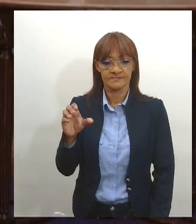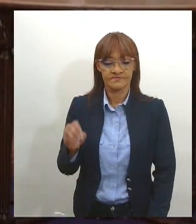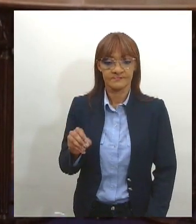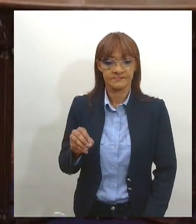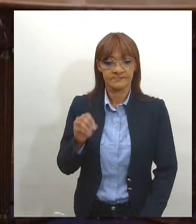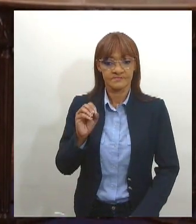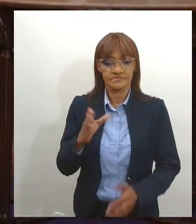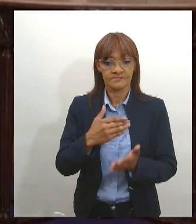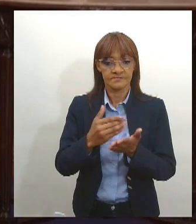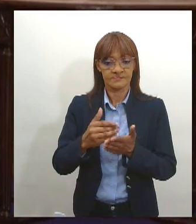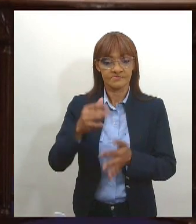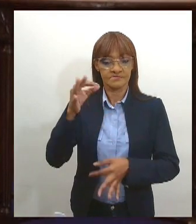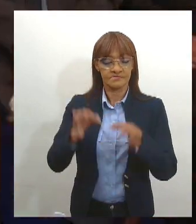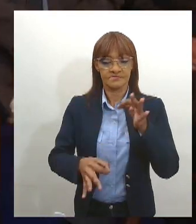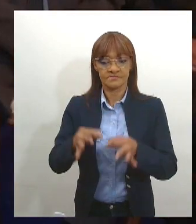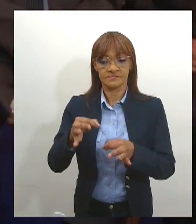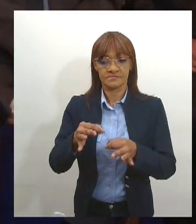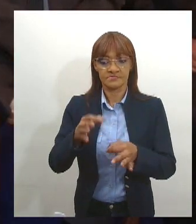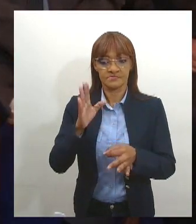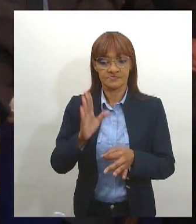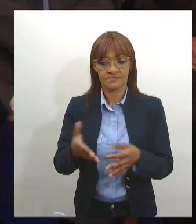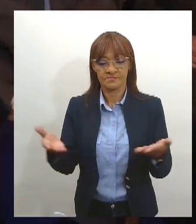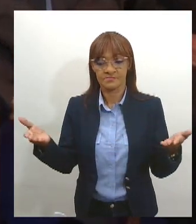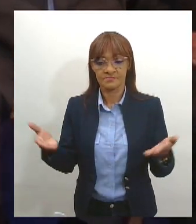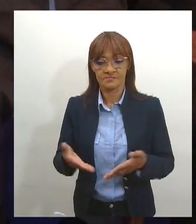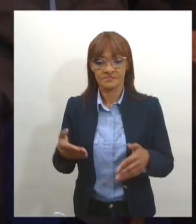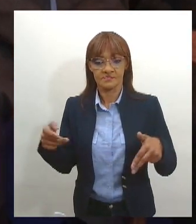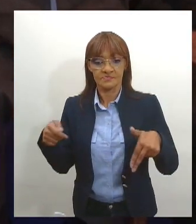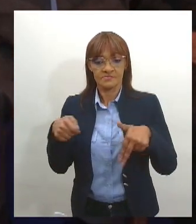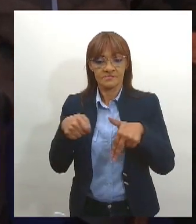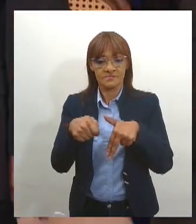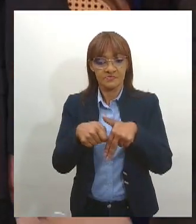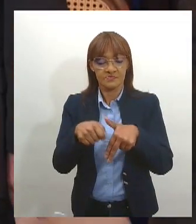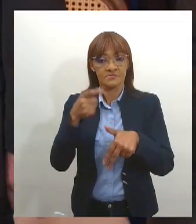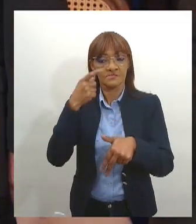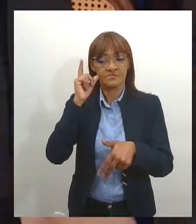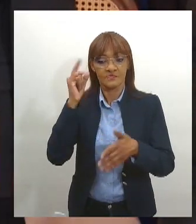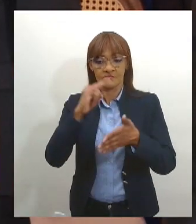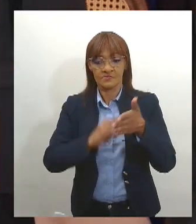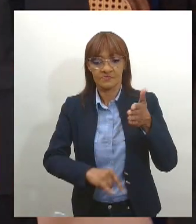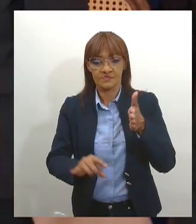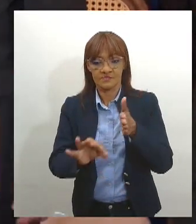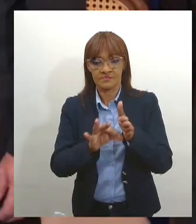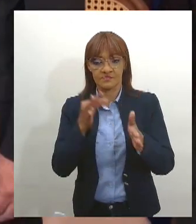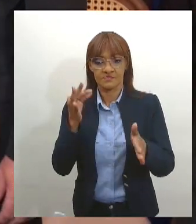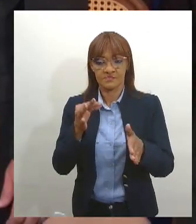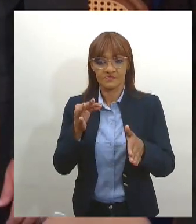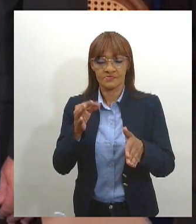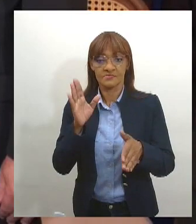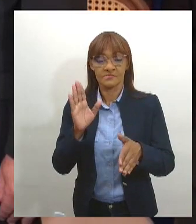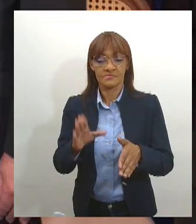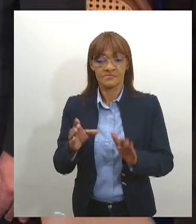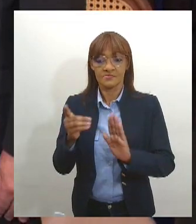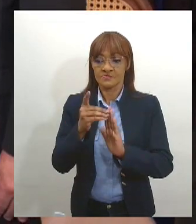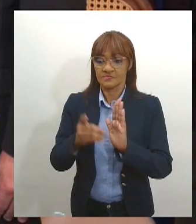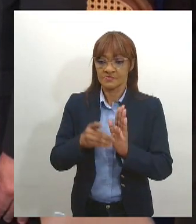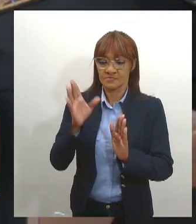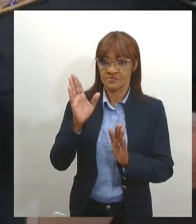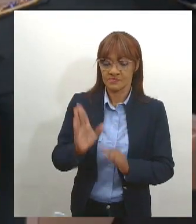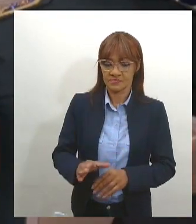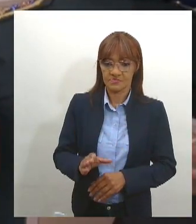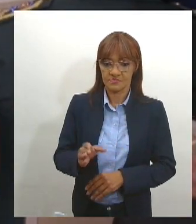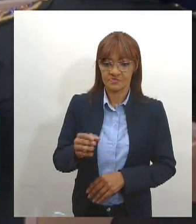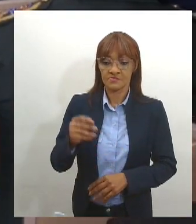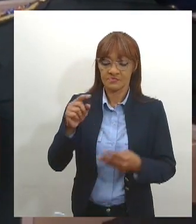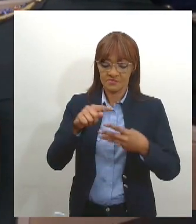e agora retorna como desembargador. Ontem foi assinado o decreto para sua nomeação. O nome de Etélio foi escolhido entre três candidatos para a vaga